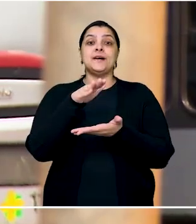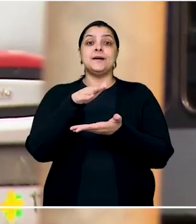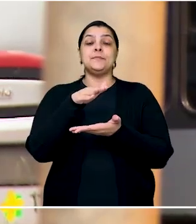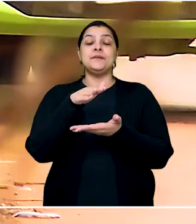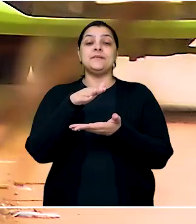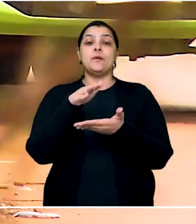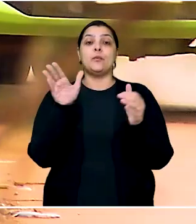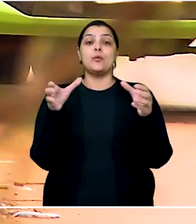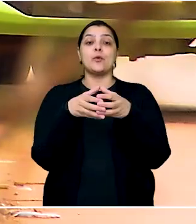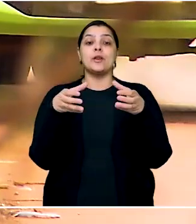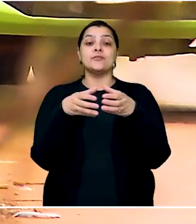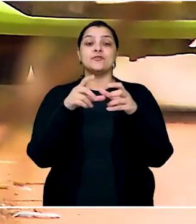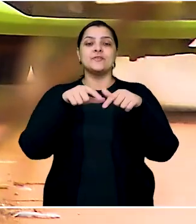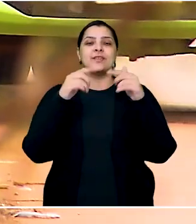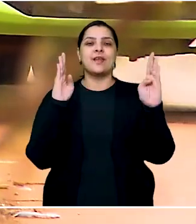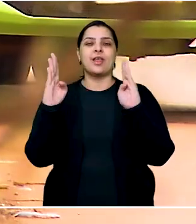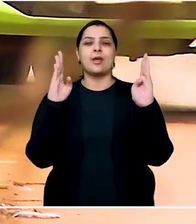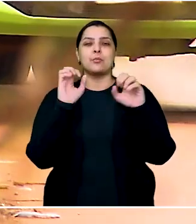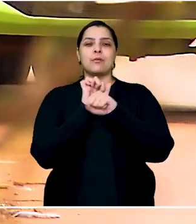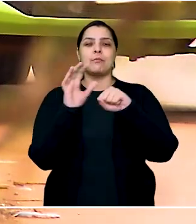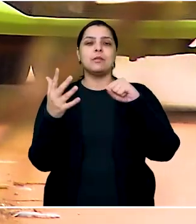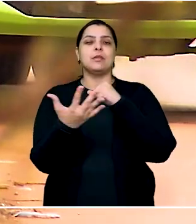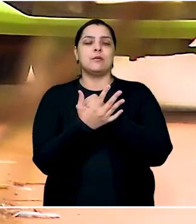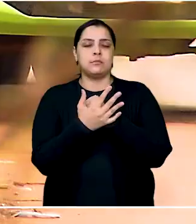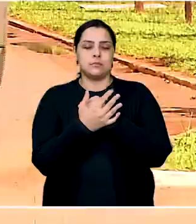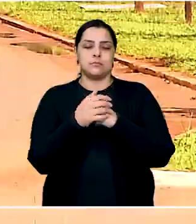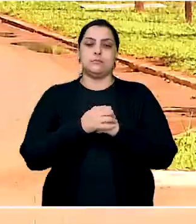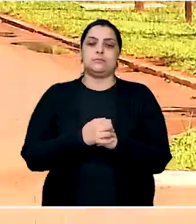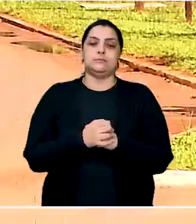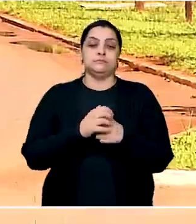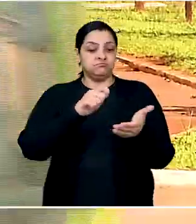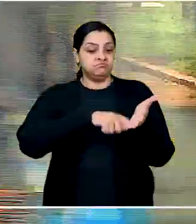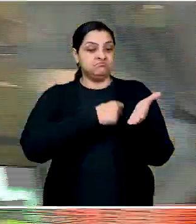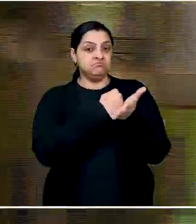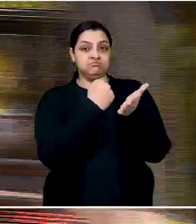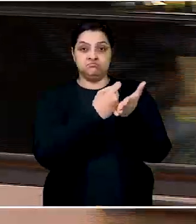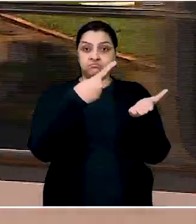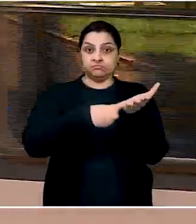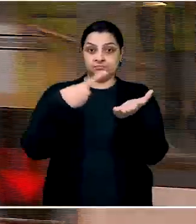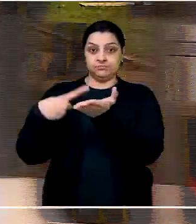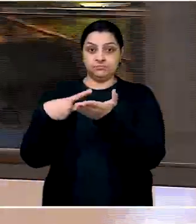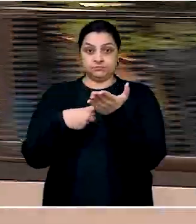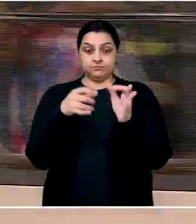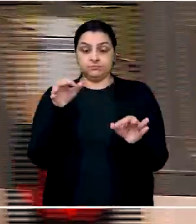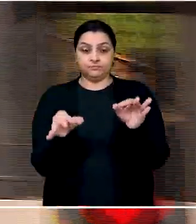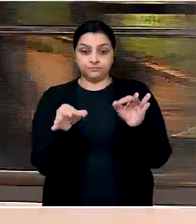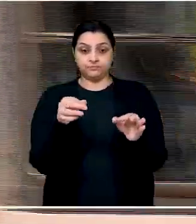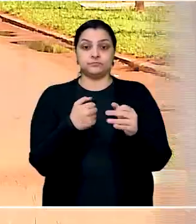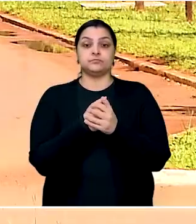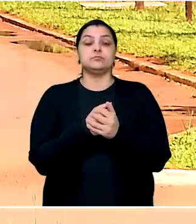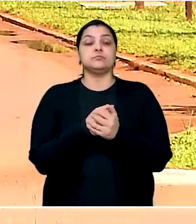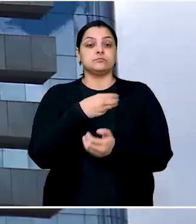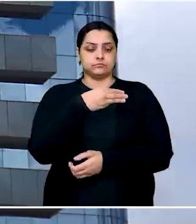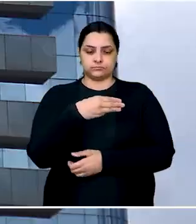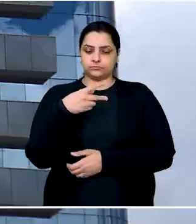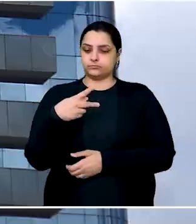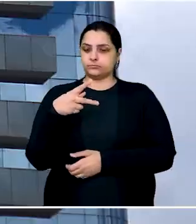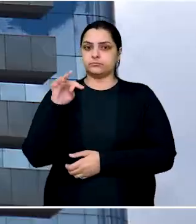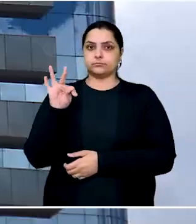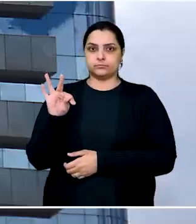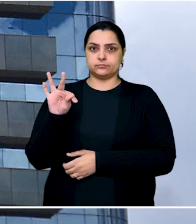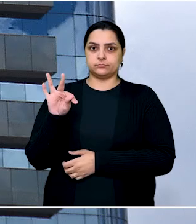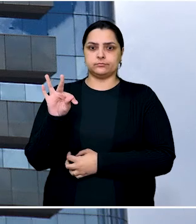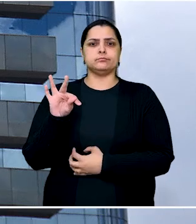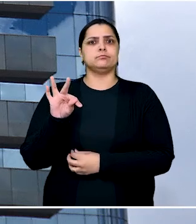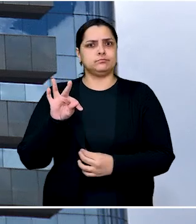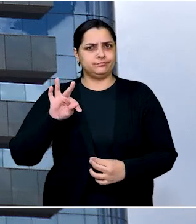coletiva durante a pandemia de covid-19. Após a homologação do acordo na Justiça Trabalhista, o Ministério